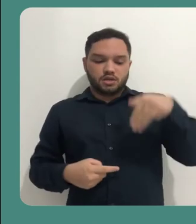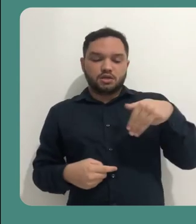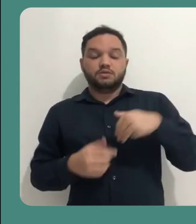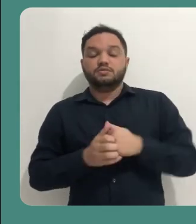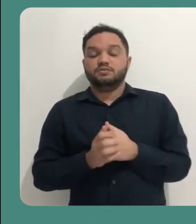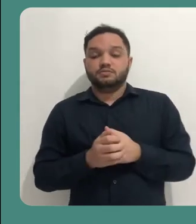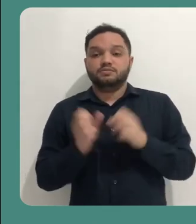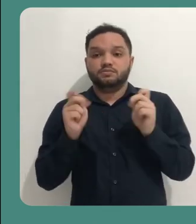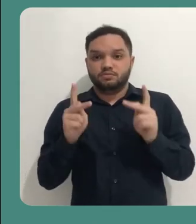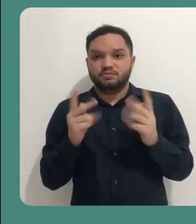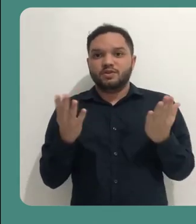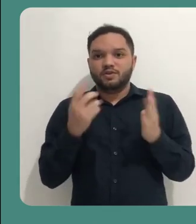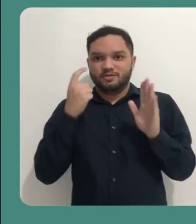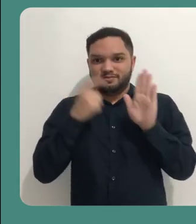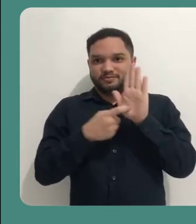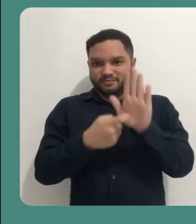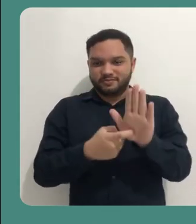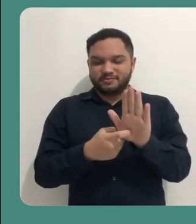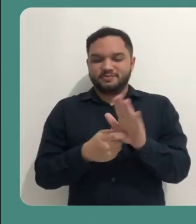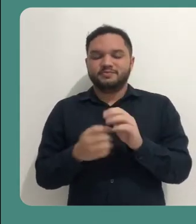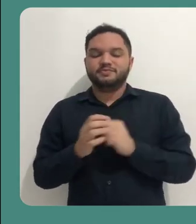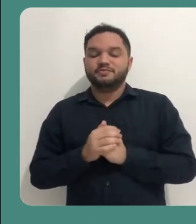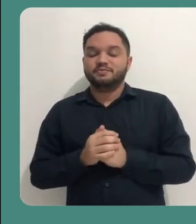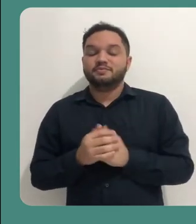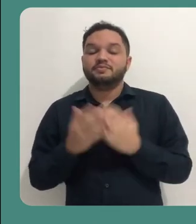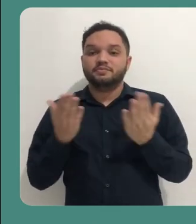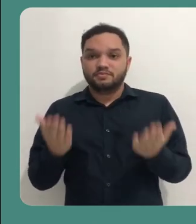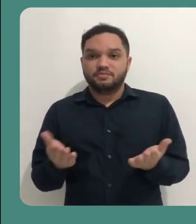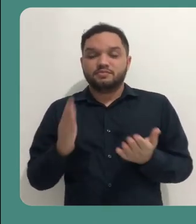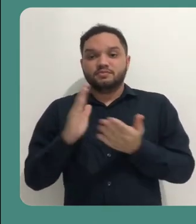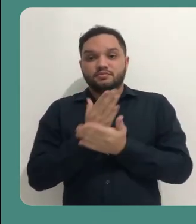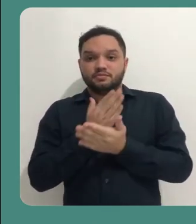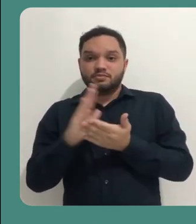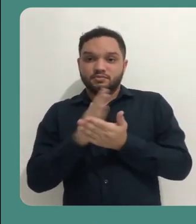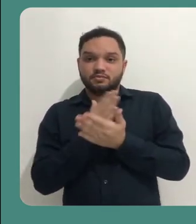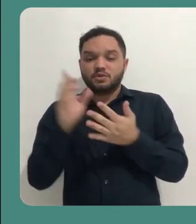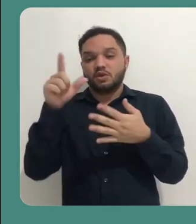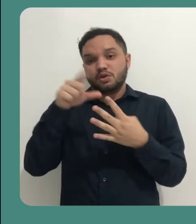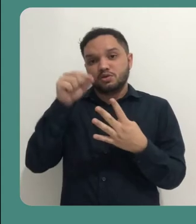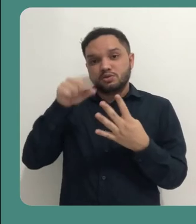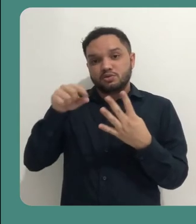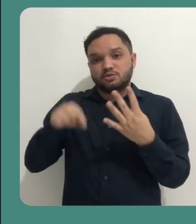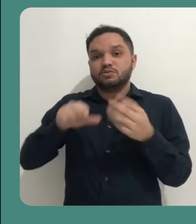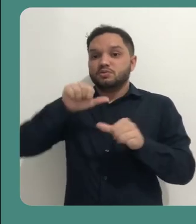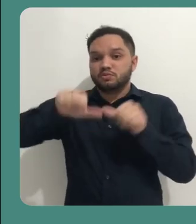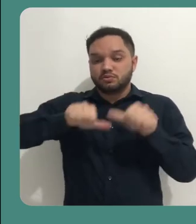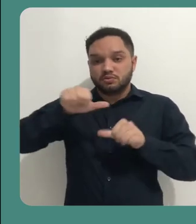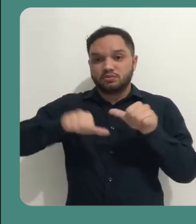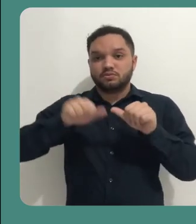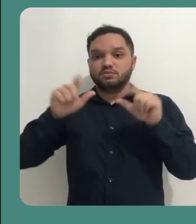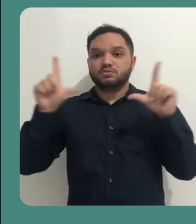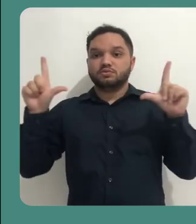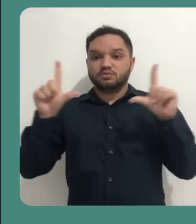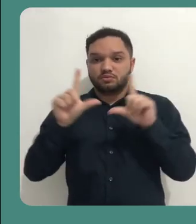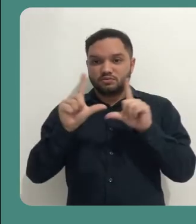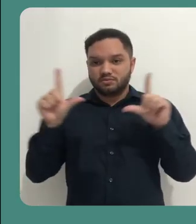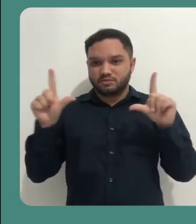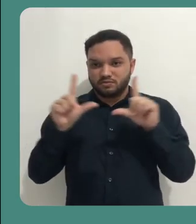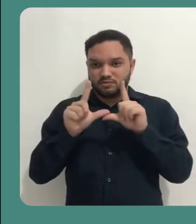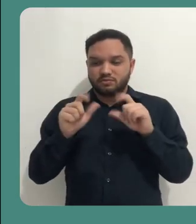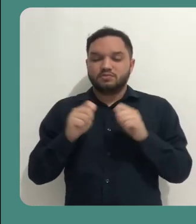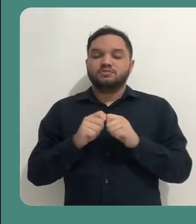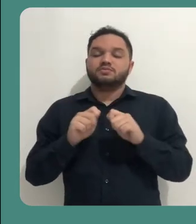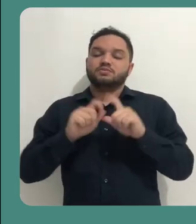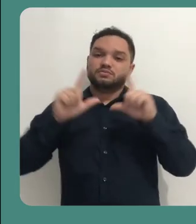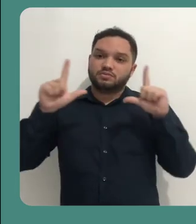Pronto, eu já estou aparecendo aqui no cantinho. Bom, então aqui eu tenho algumas opções de alteração. Eu posso alterar o tamanho desse balão, colocar ele